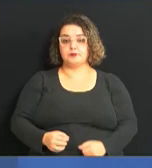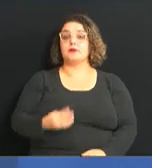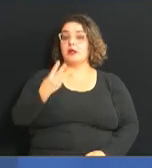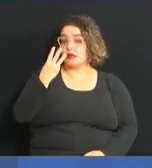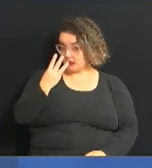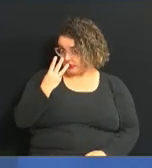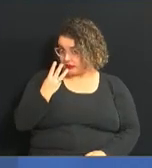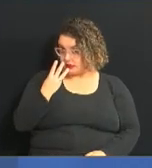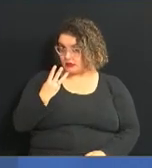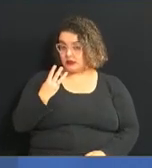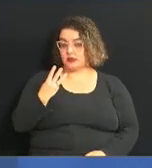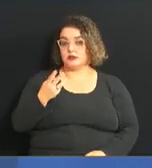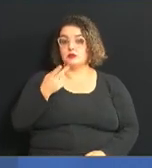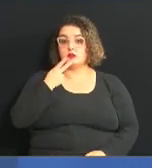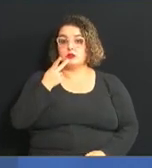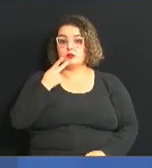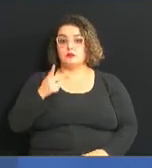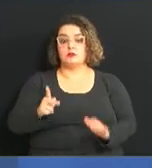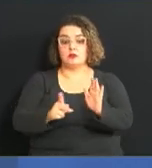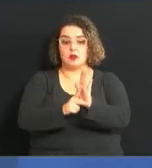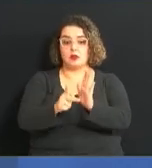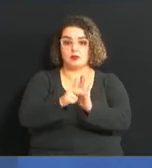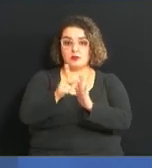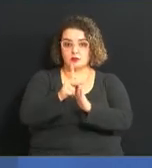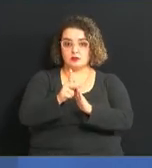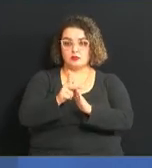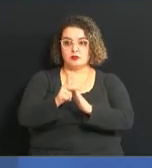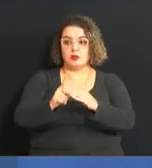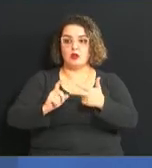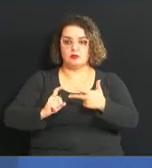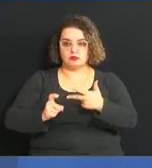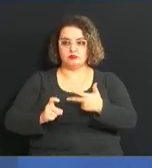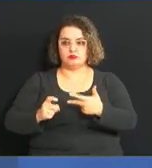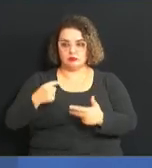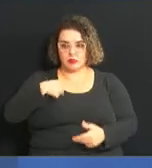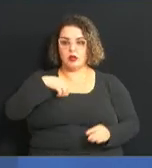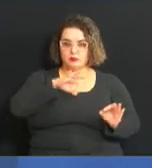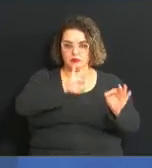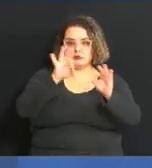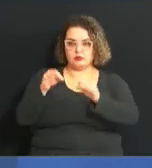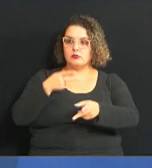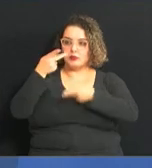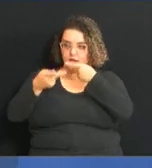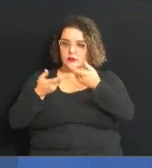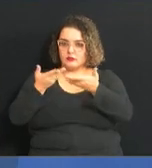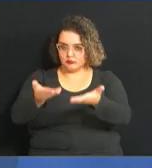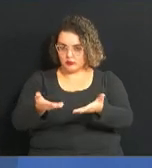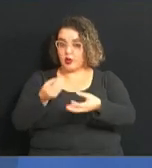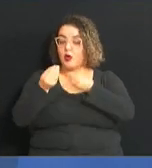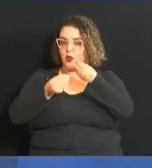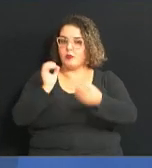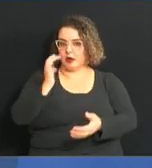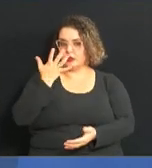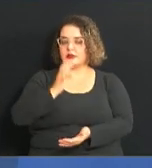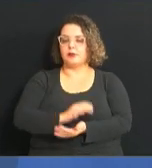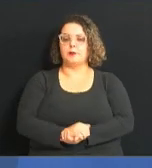abordaram projetos do Executivo. Eu acompanhei essas audiências e conto agora para você como elas foram.